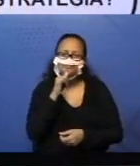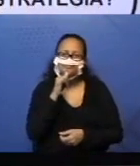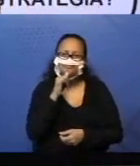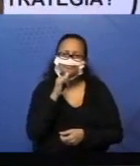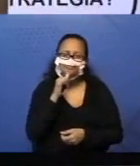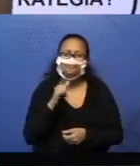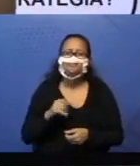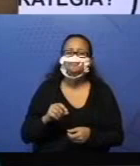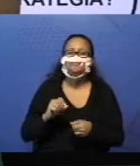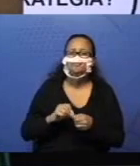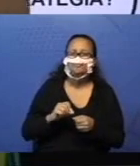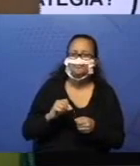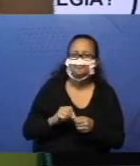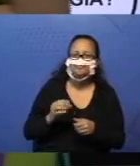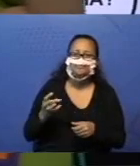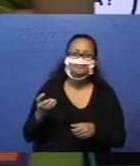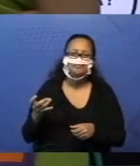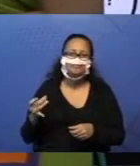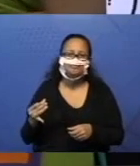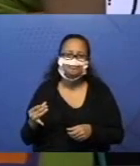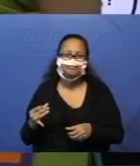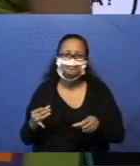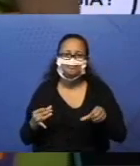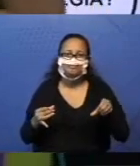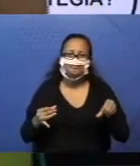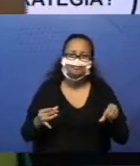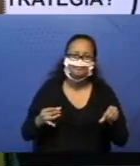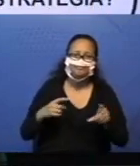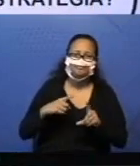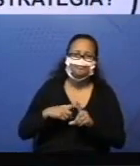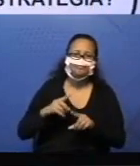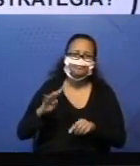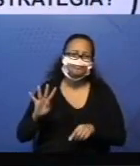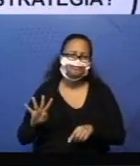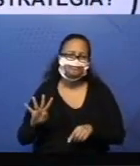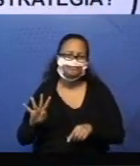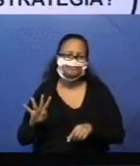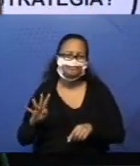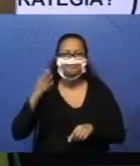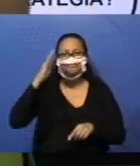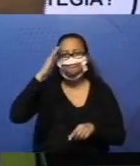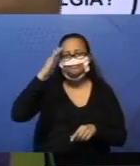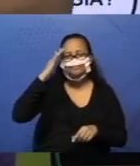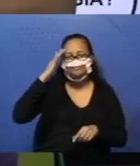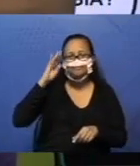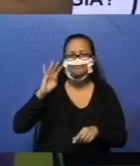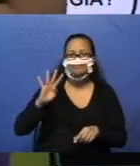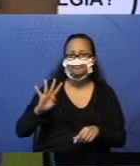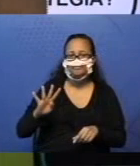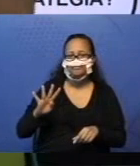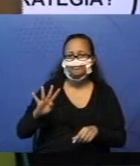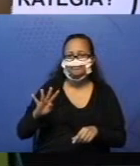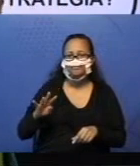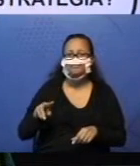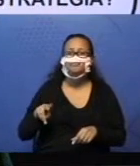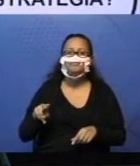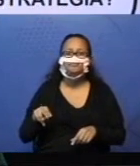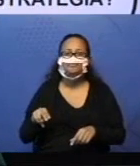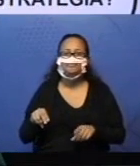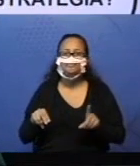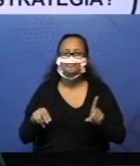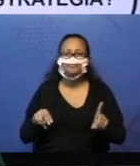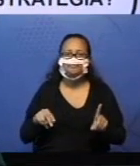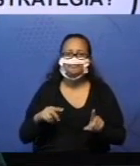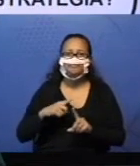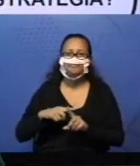4. Olha o que ele fez. Sabemos que o 4 é 1 mais 3. E o